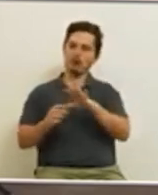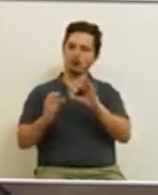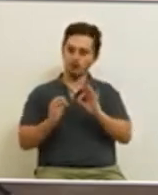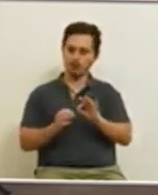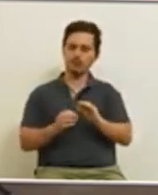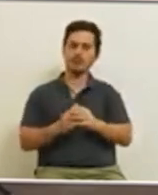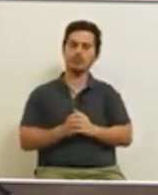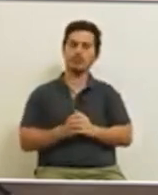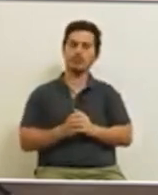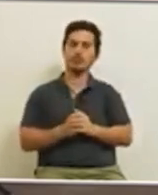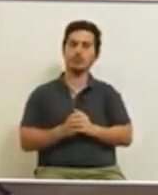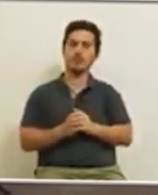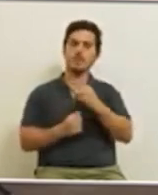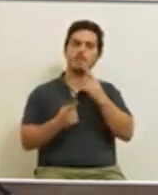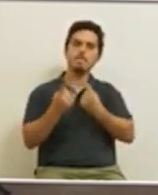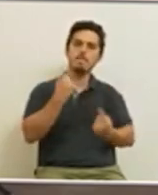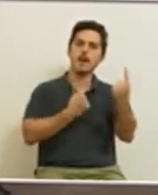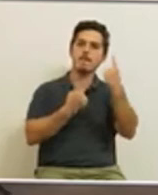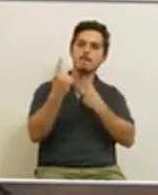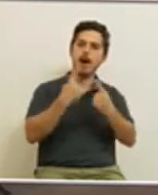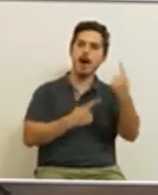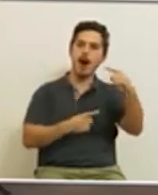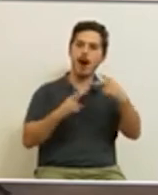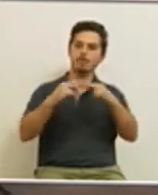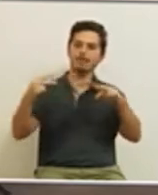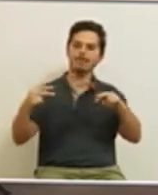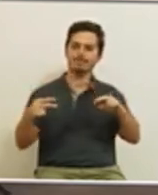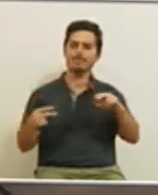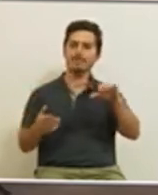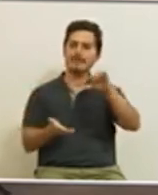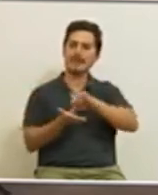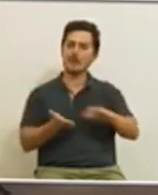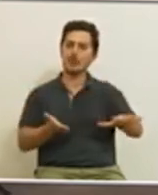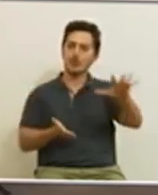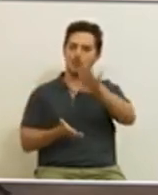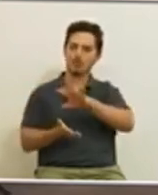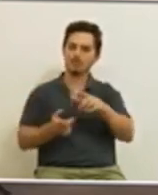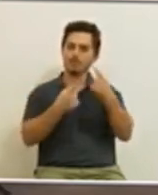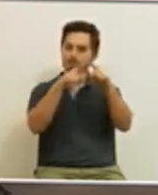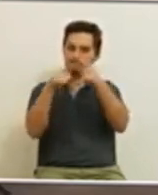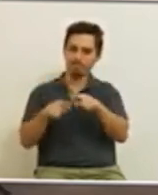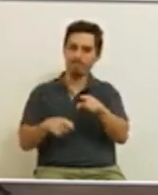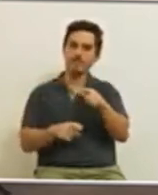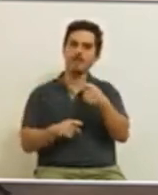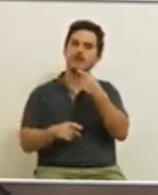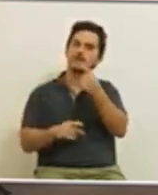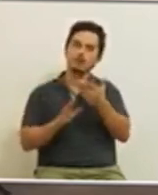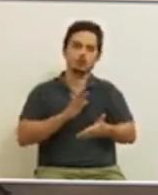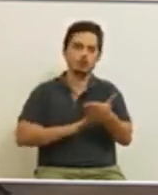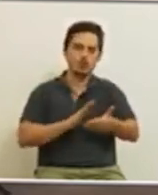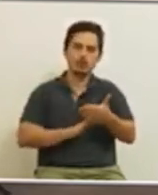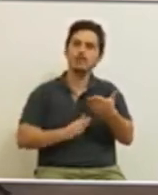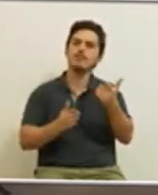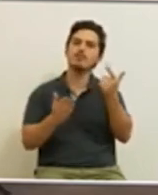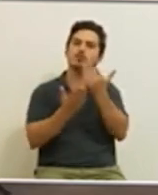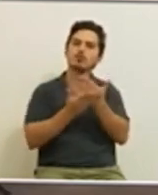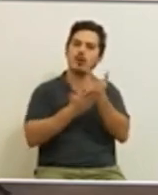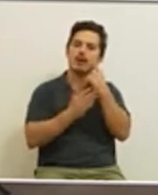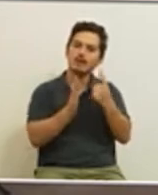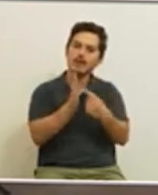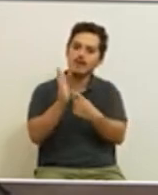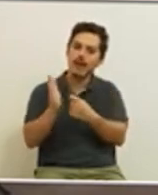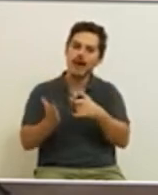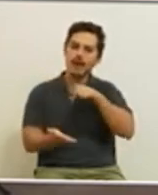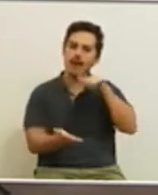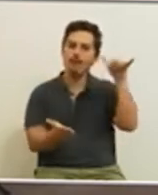Acresce que reivindicações por parte dos vários municípios da região centro justificam também a urgência de estudar as necessidades aeroportuárias no